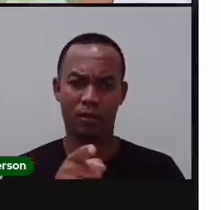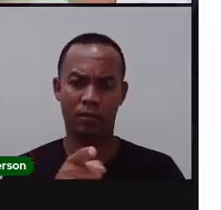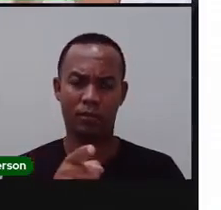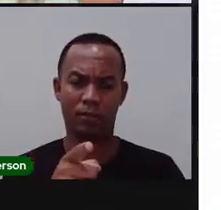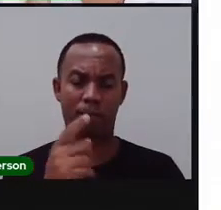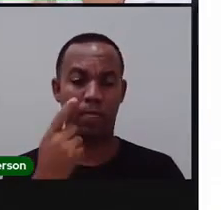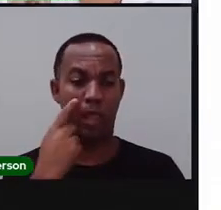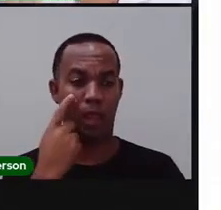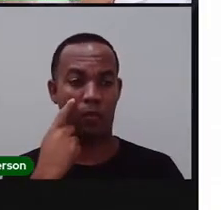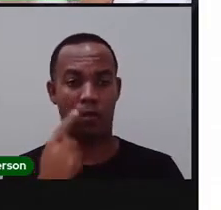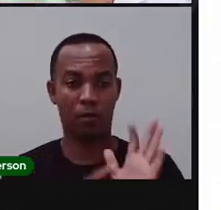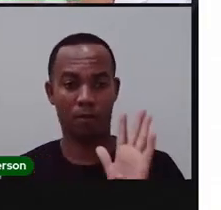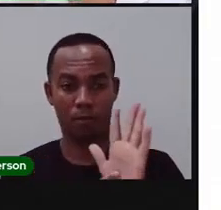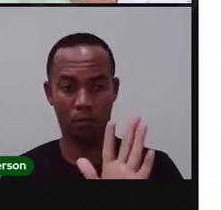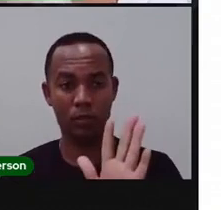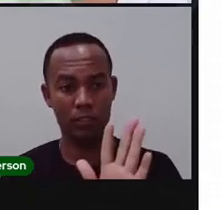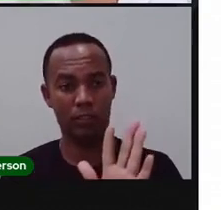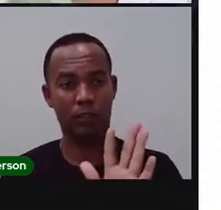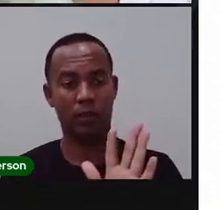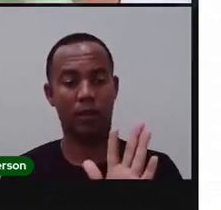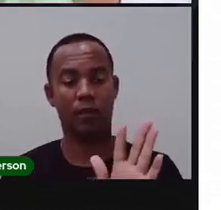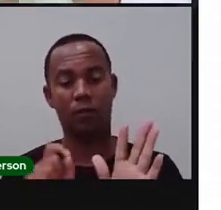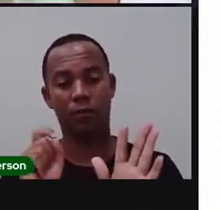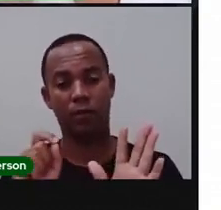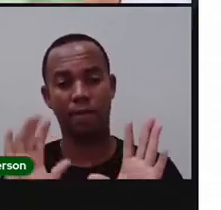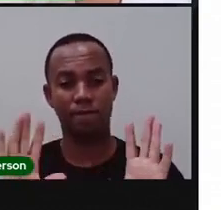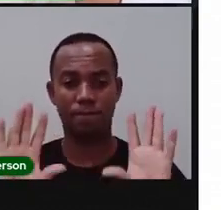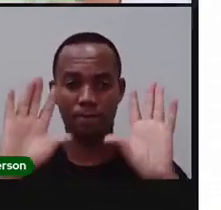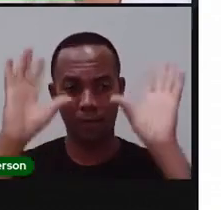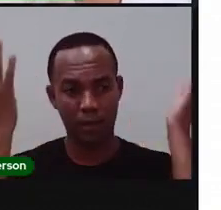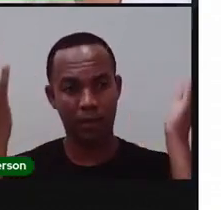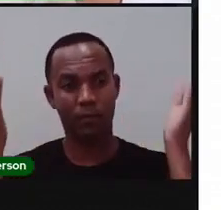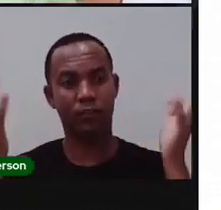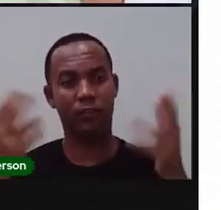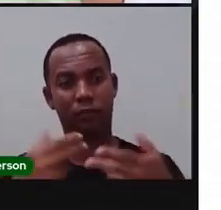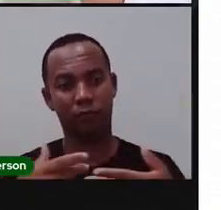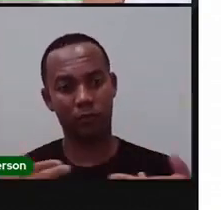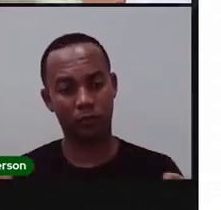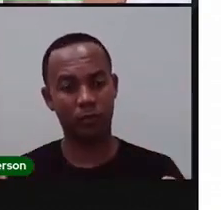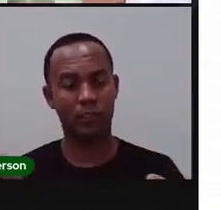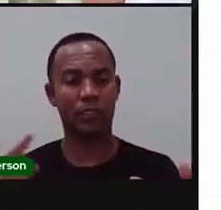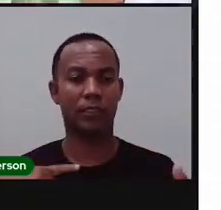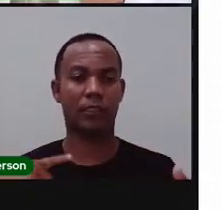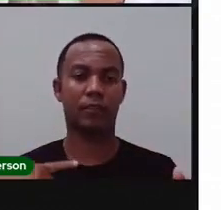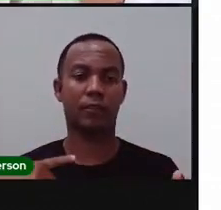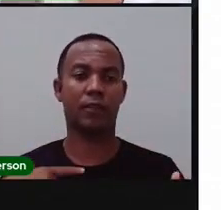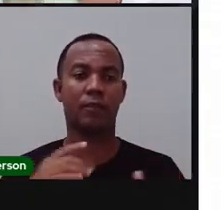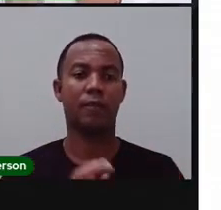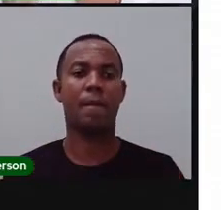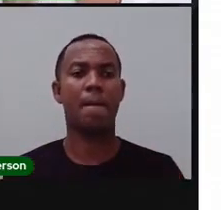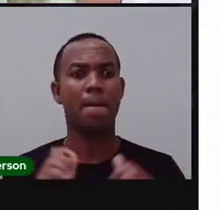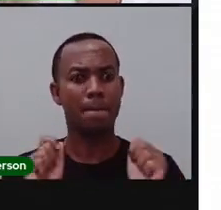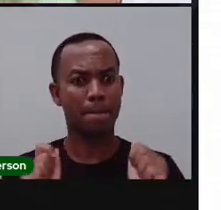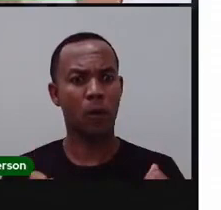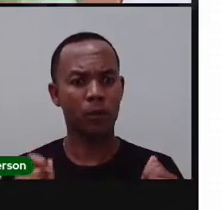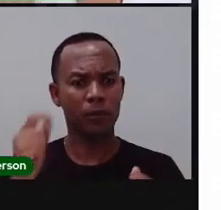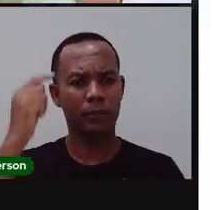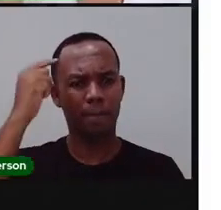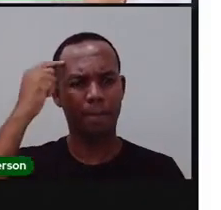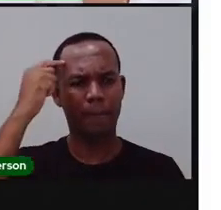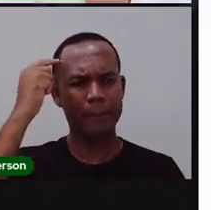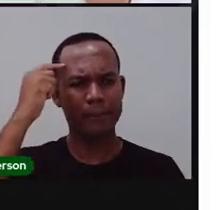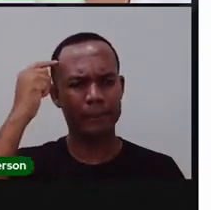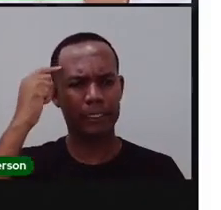algumas festas, patrimônios, na verdade, culturais, materiais e imateriais. E aí, vocês podem pensar, né? Já irem